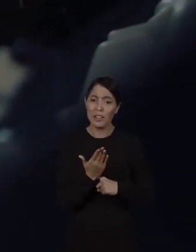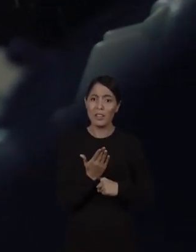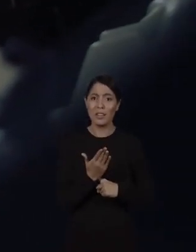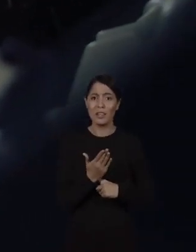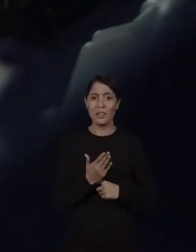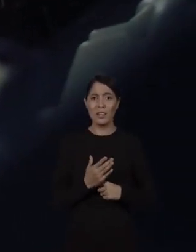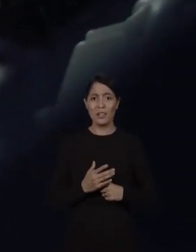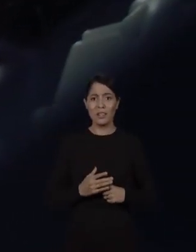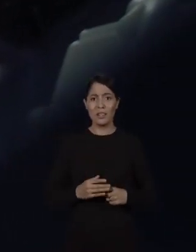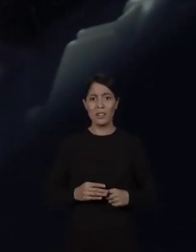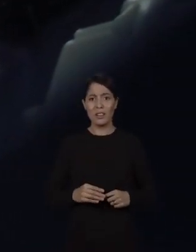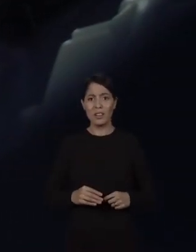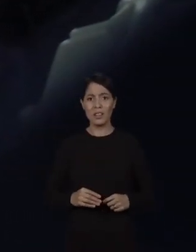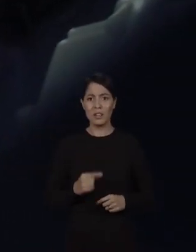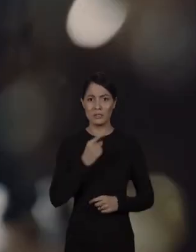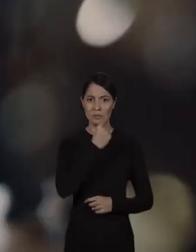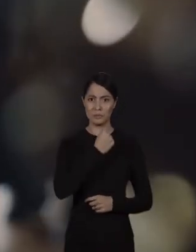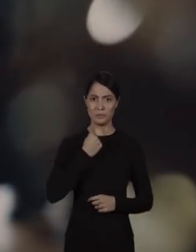percebesse.